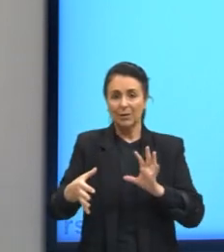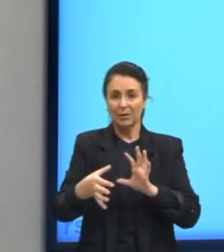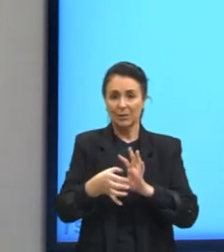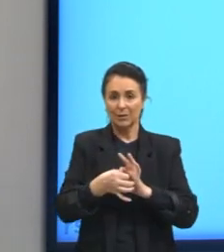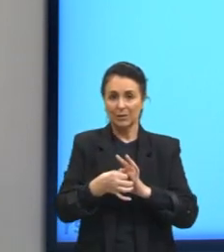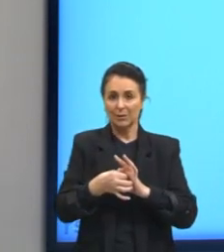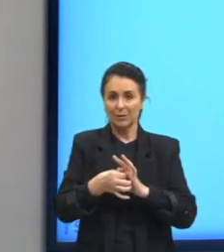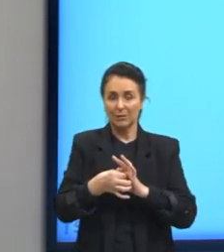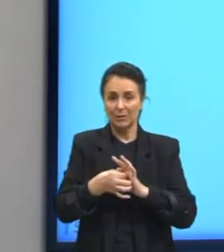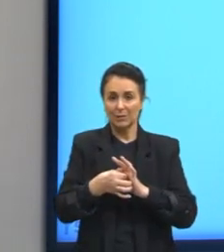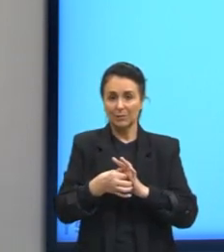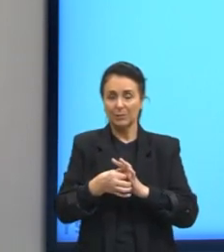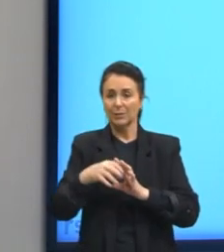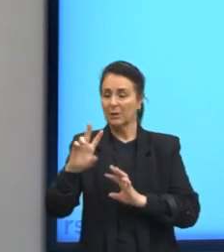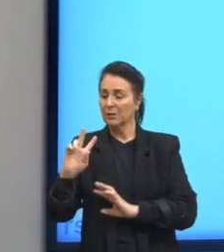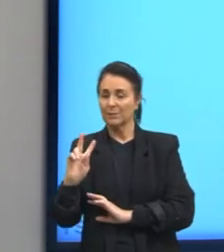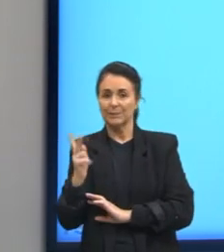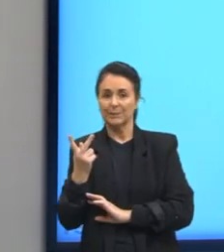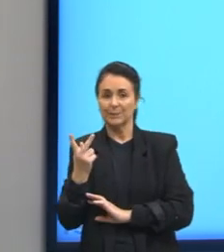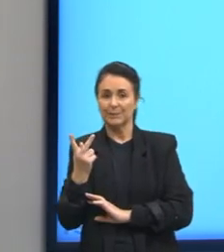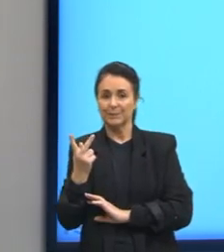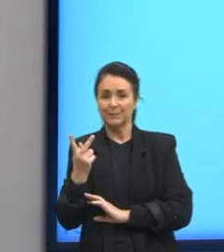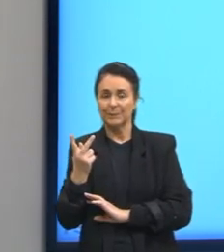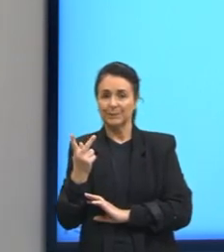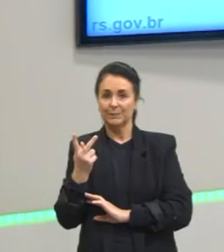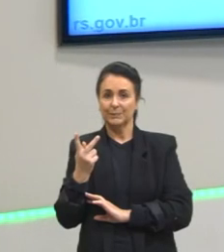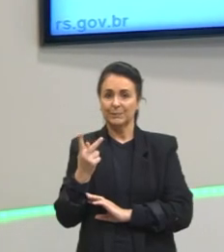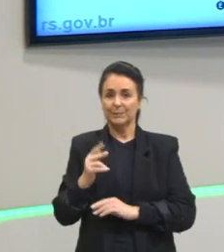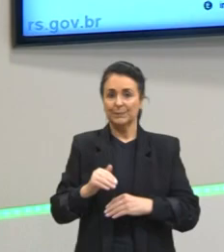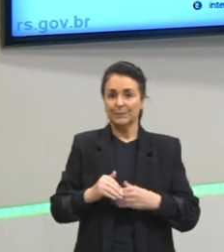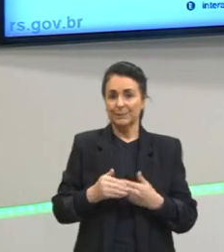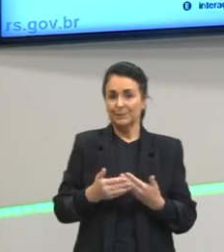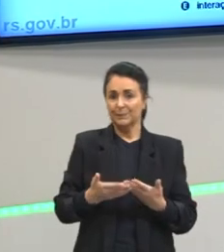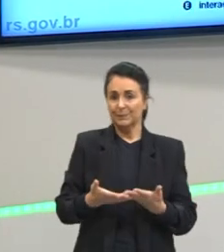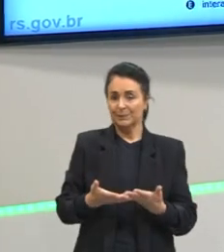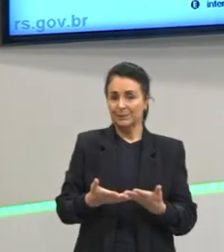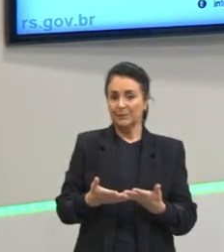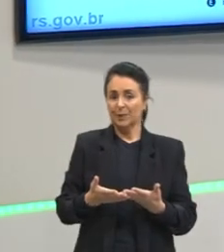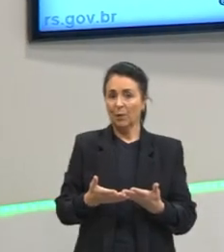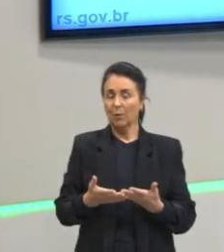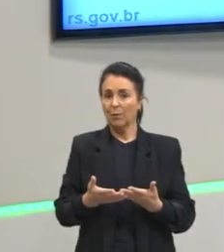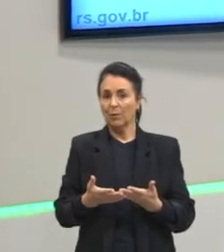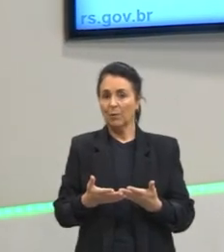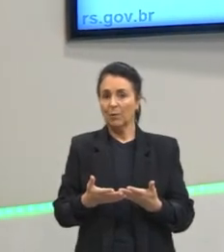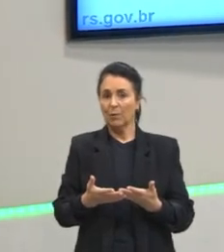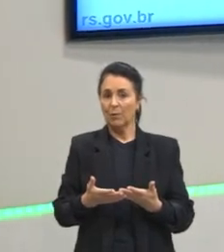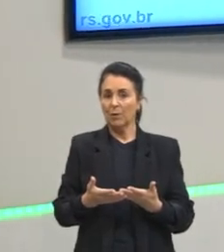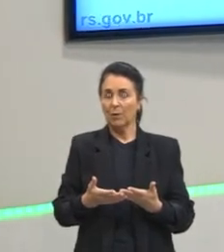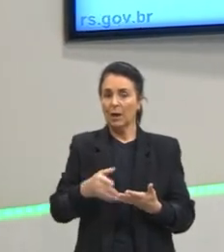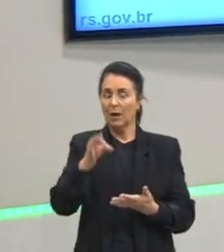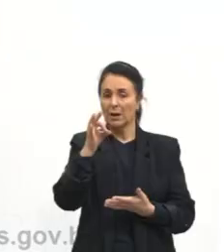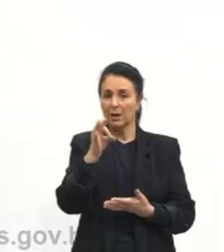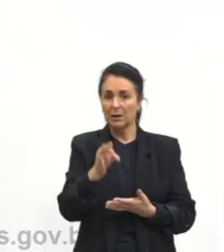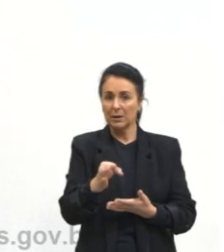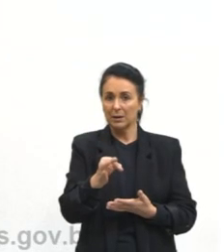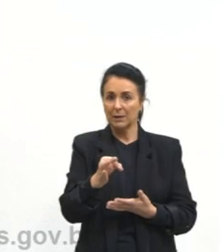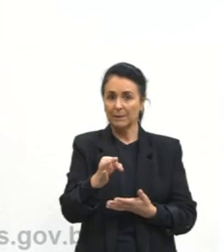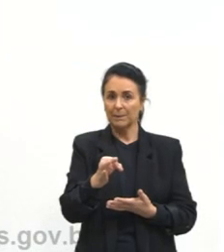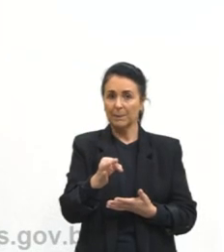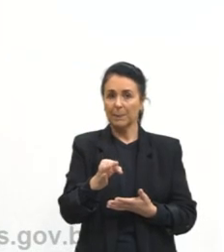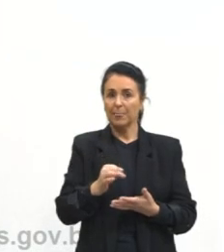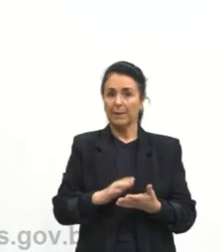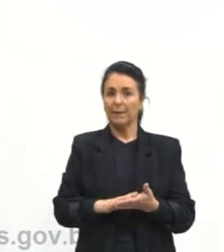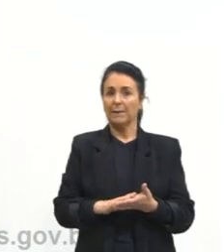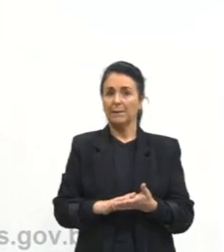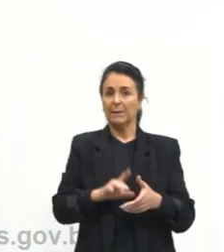hidrogênio, tá? Então, a opção mais interessante é a ligação de hidrogênio,